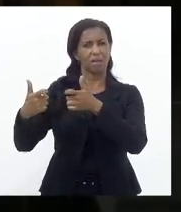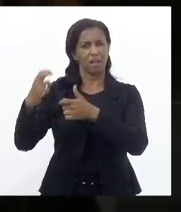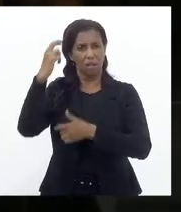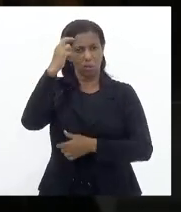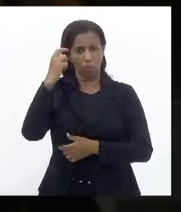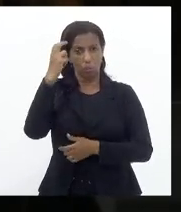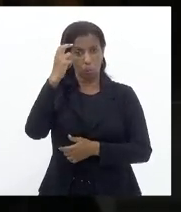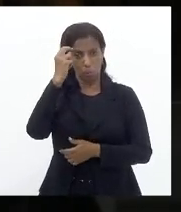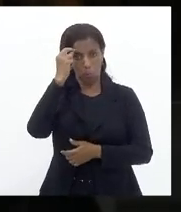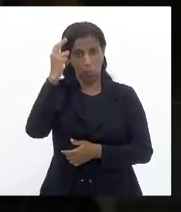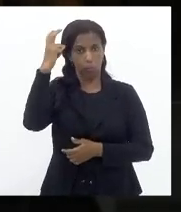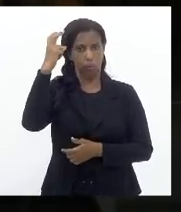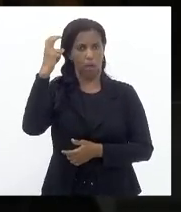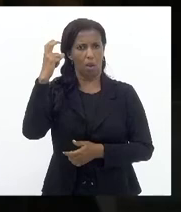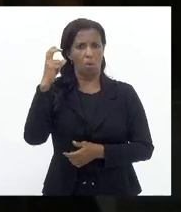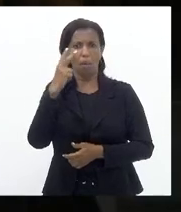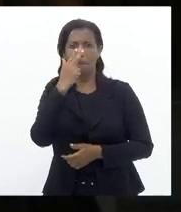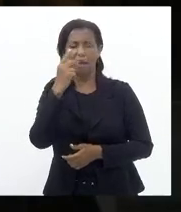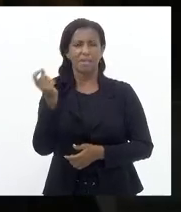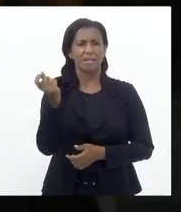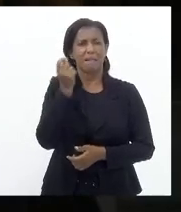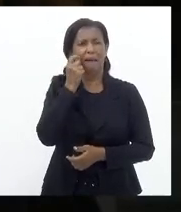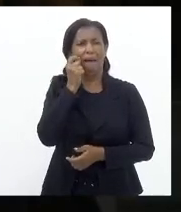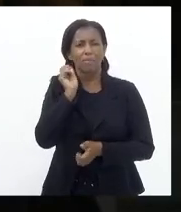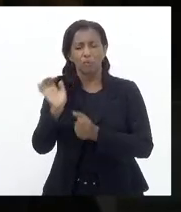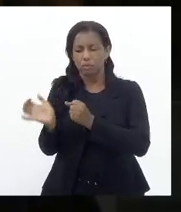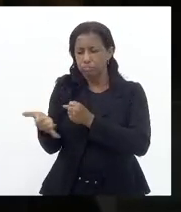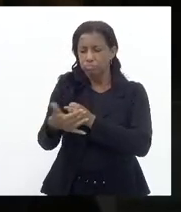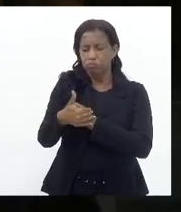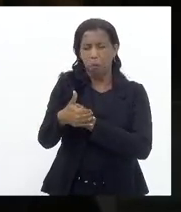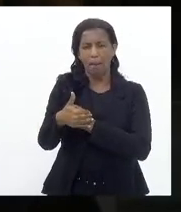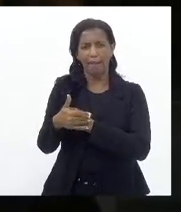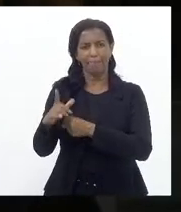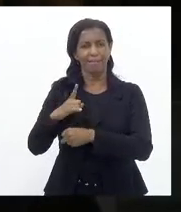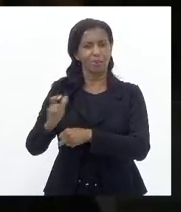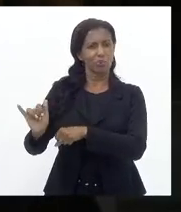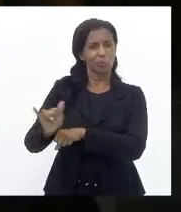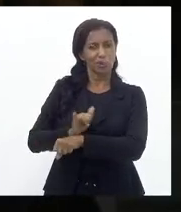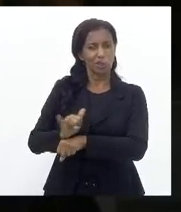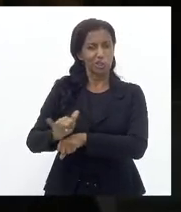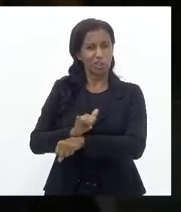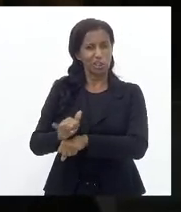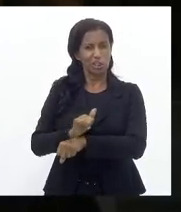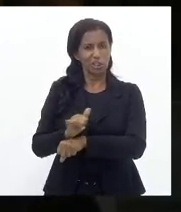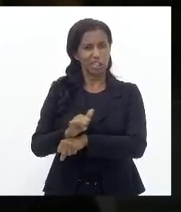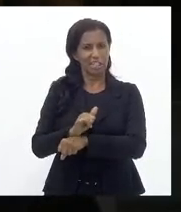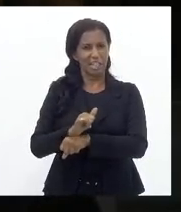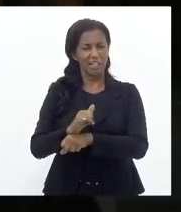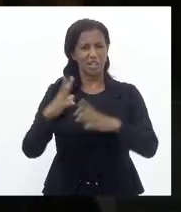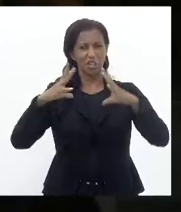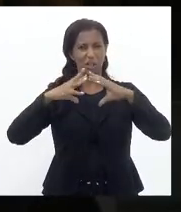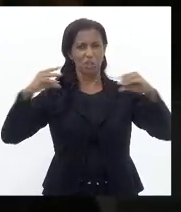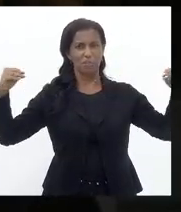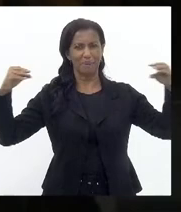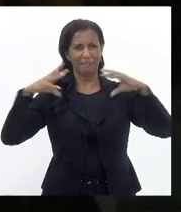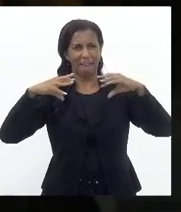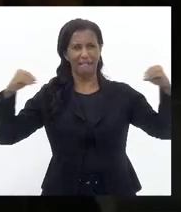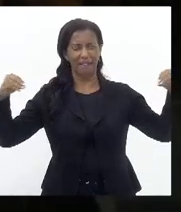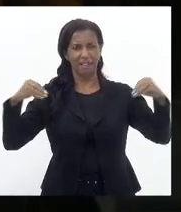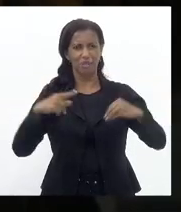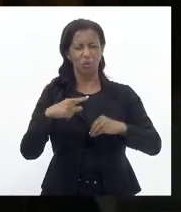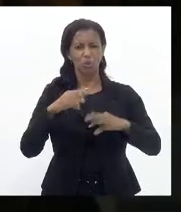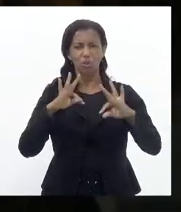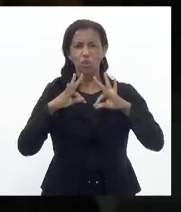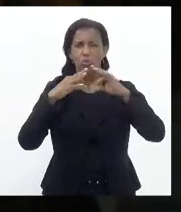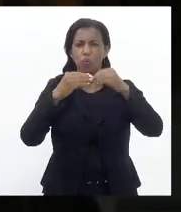Como ratos Acuados Utilizando a estratégia Do espantalho De reversão Da narrativa De